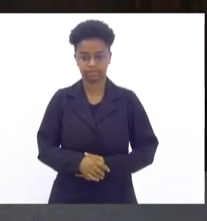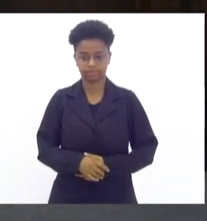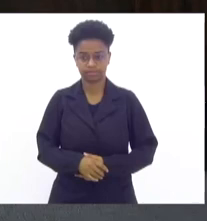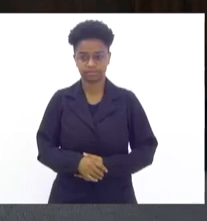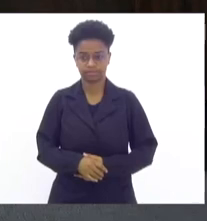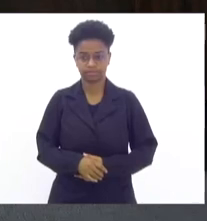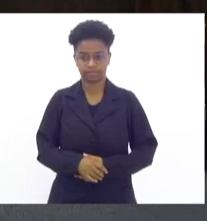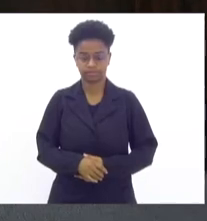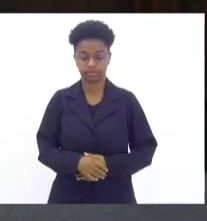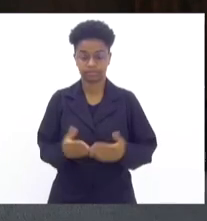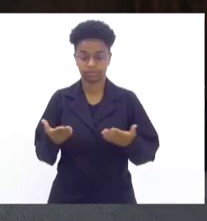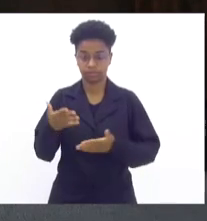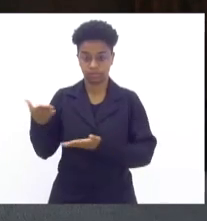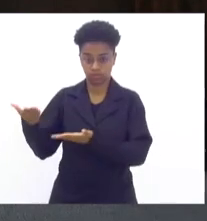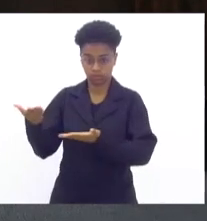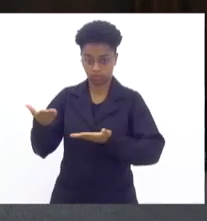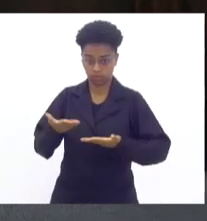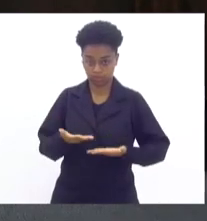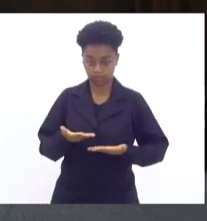Faço a palavra, então,